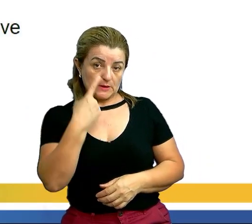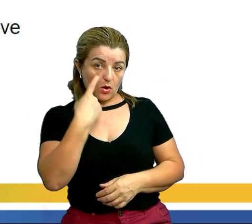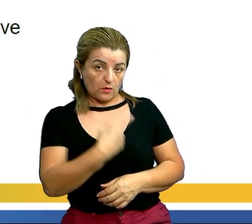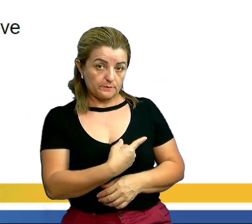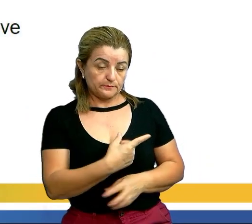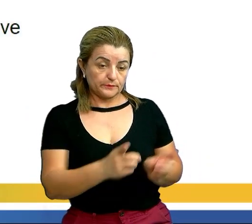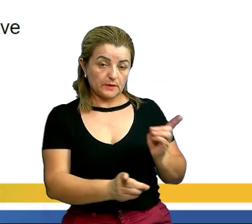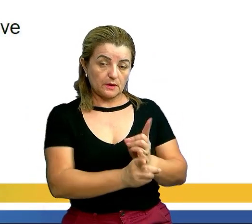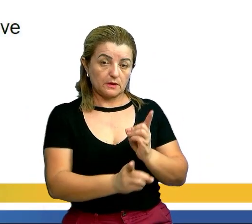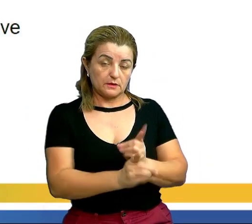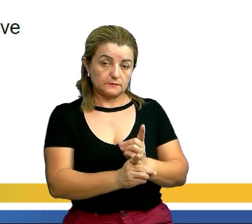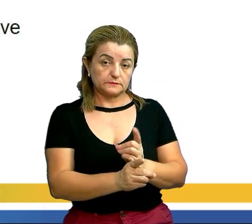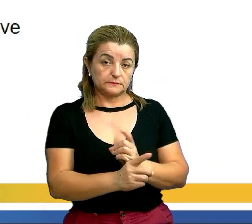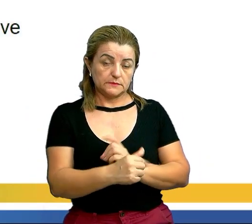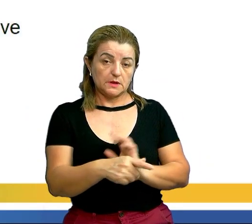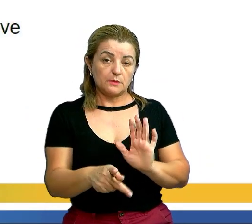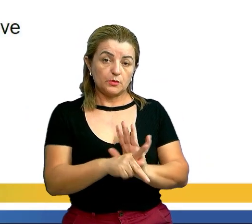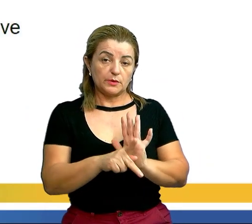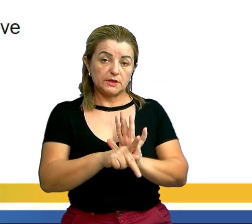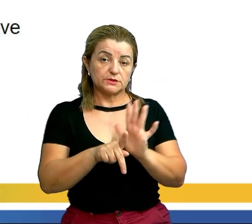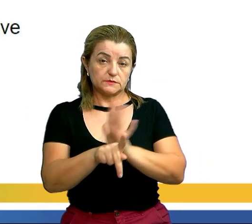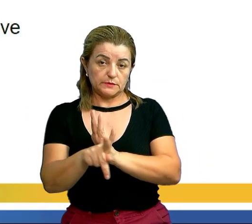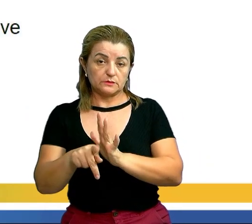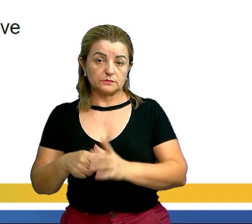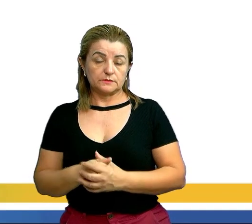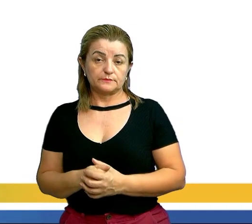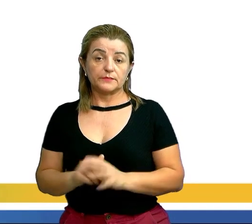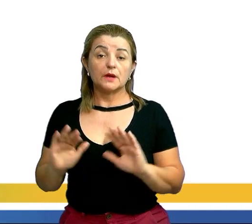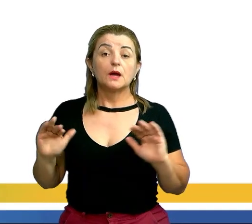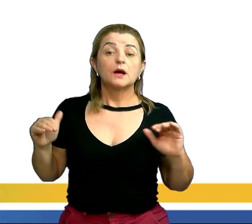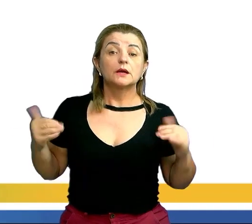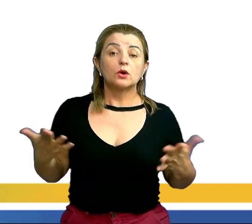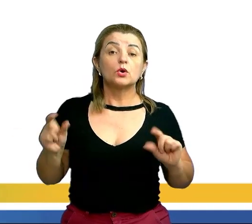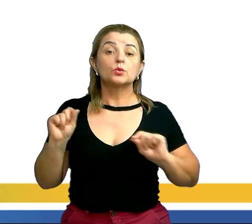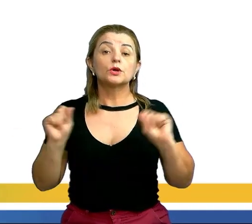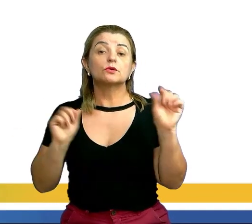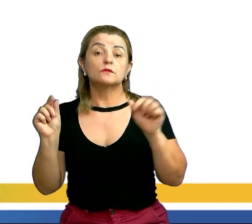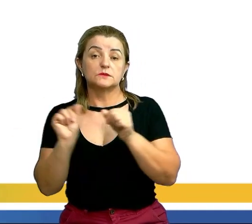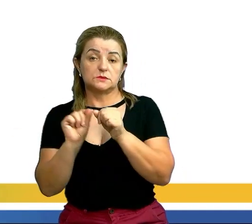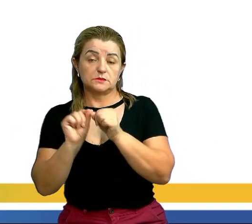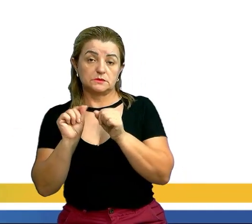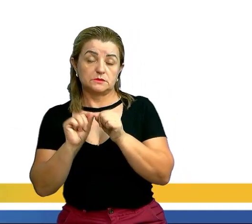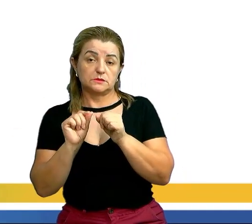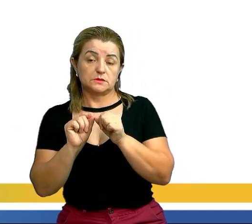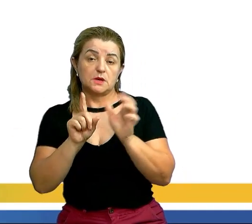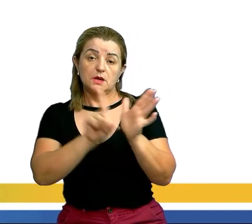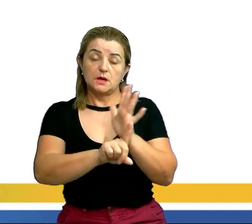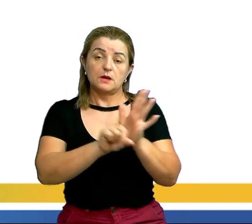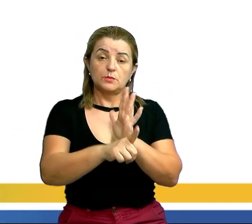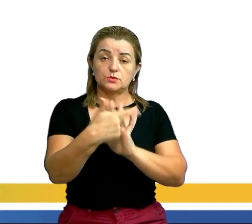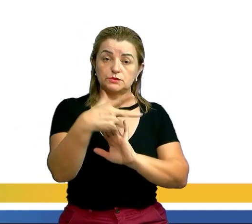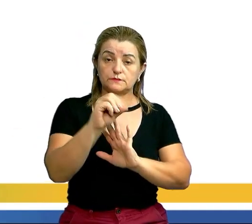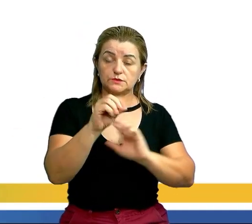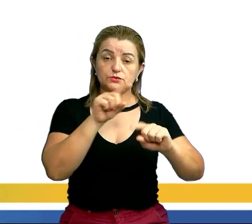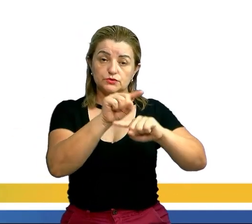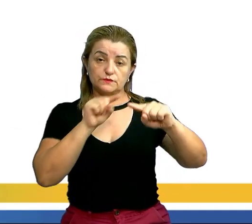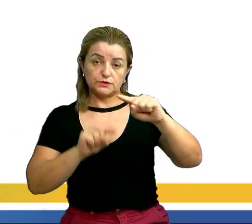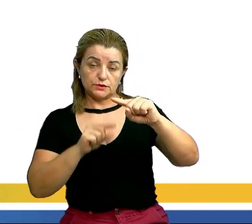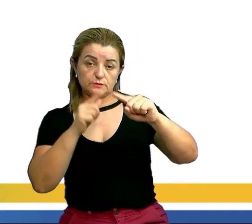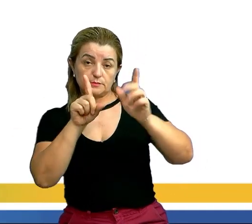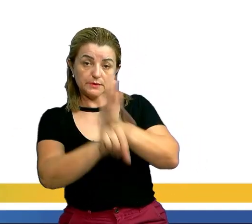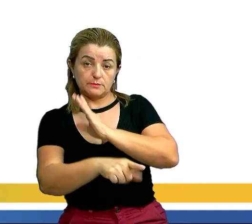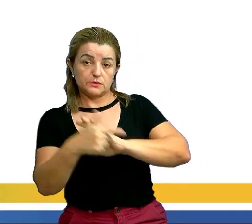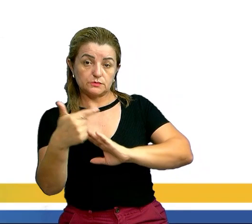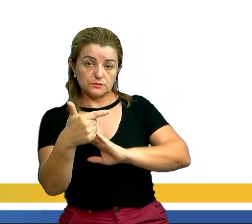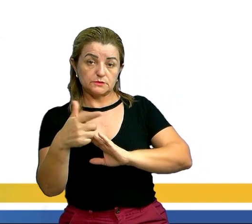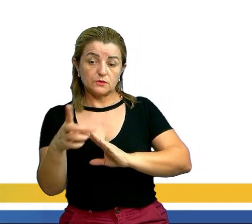Dos dados da questão. E agora, o que eu vou fazer? Menos 20 dividido para menos 2 vai